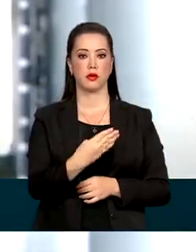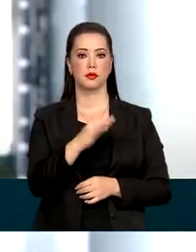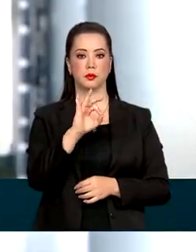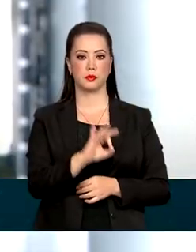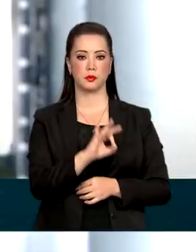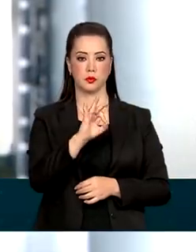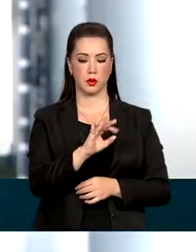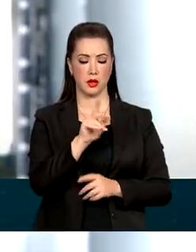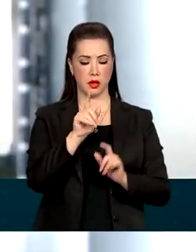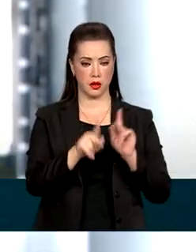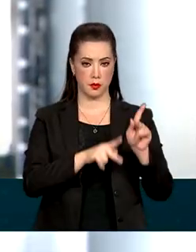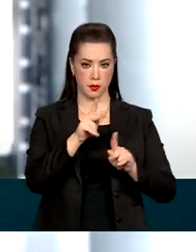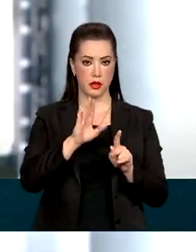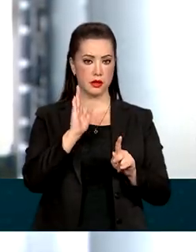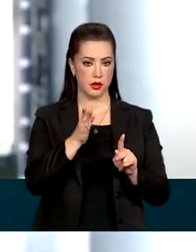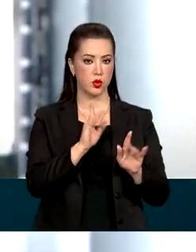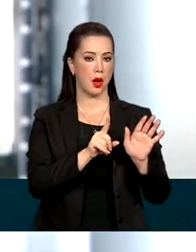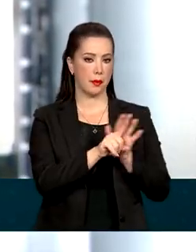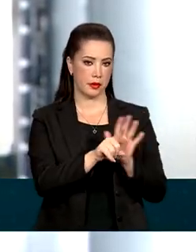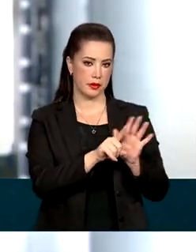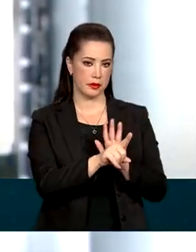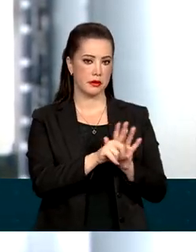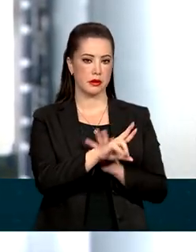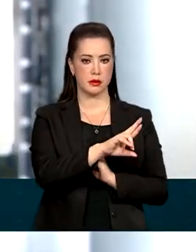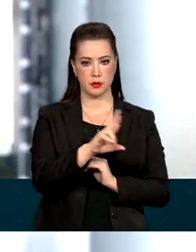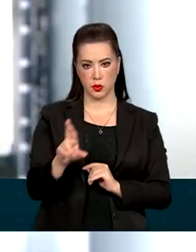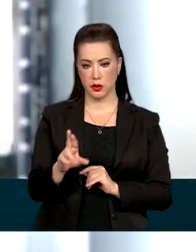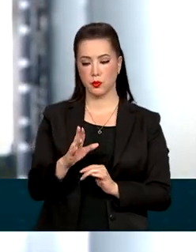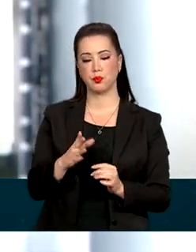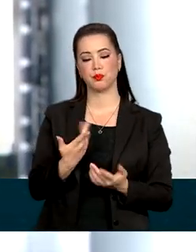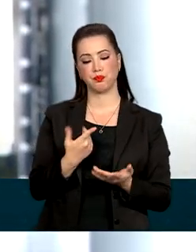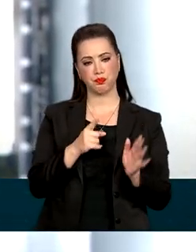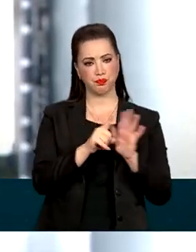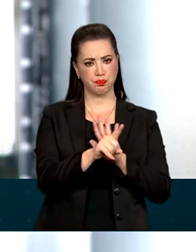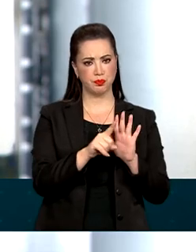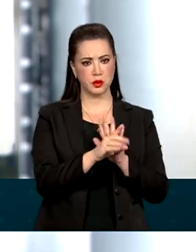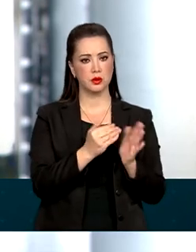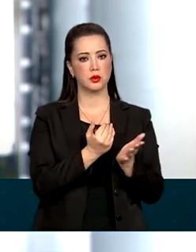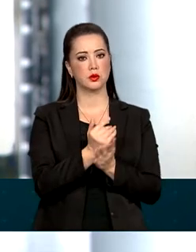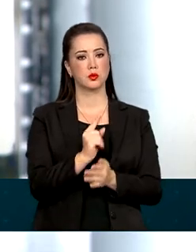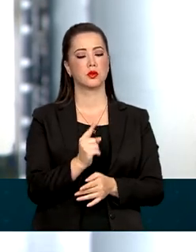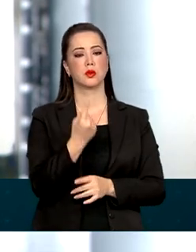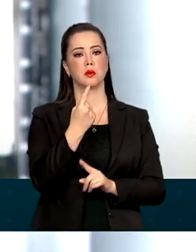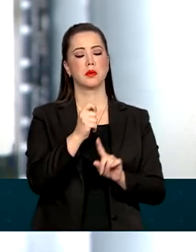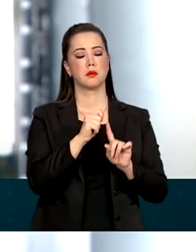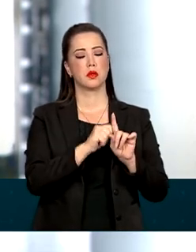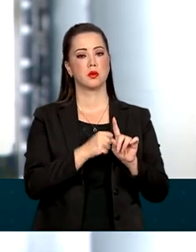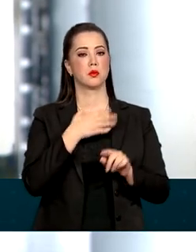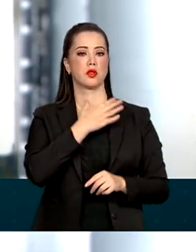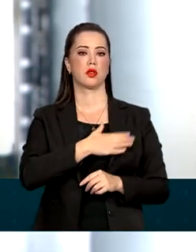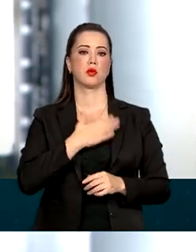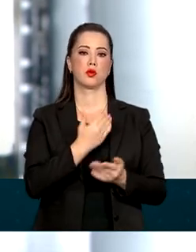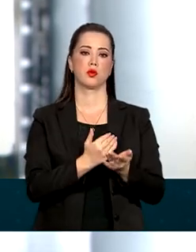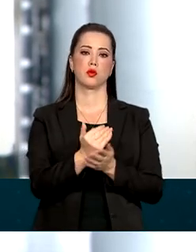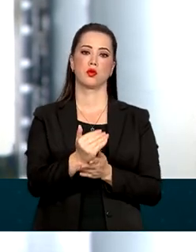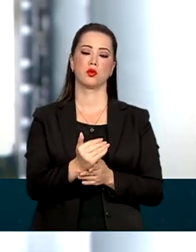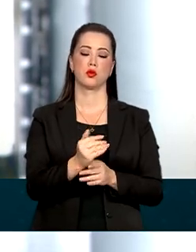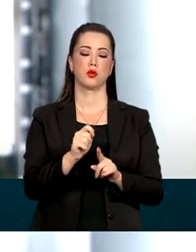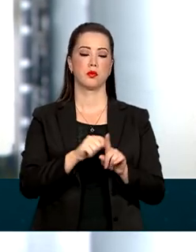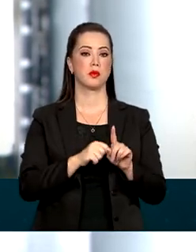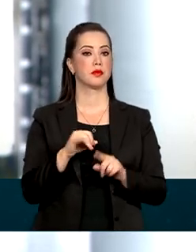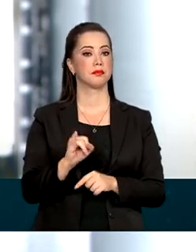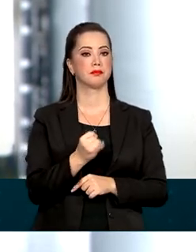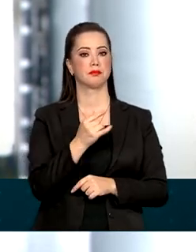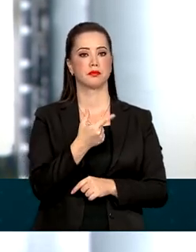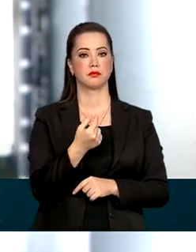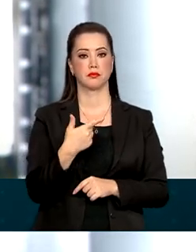já havia sido recenseada. O Censo 2022 está em campo desde 1º de agosto e continua durante o mês de janeiro de